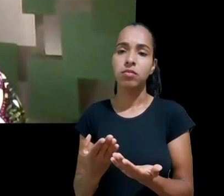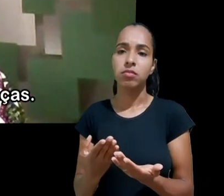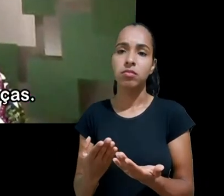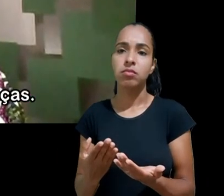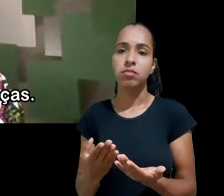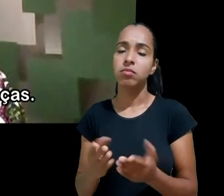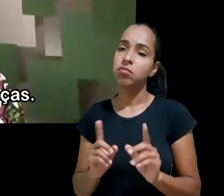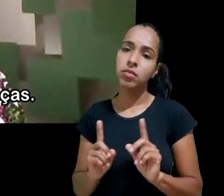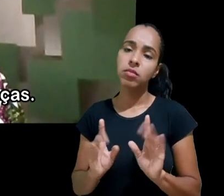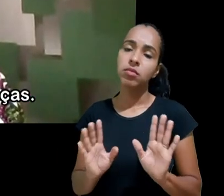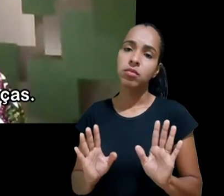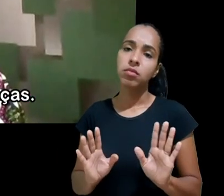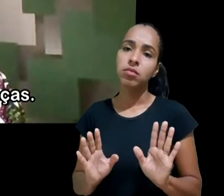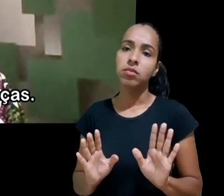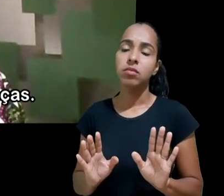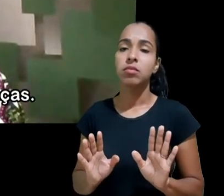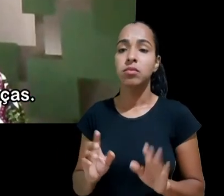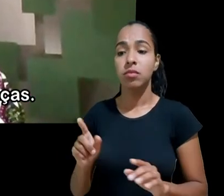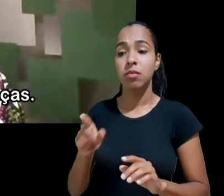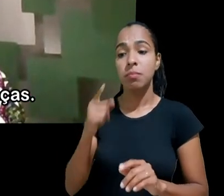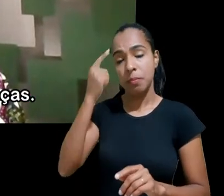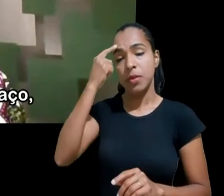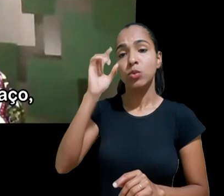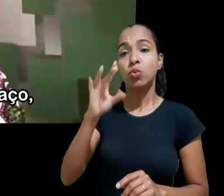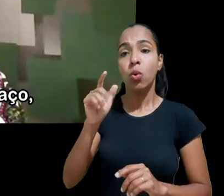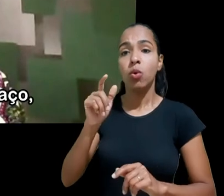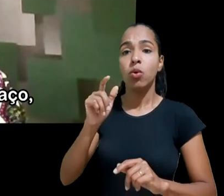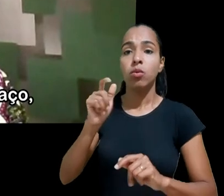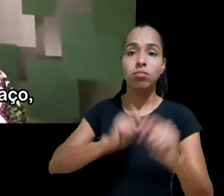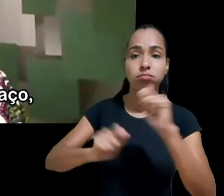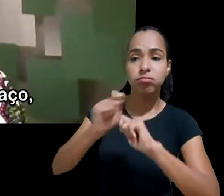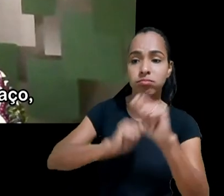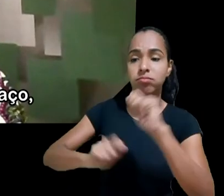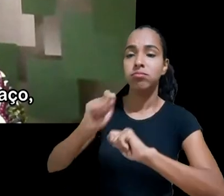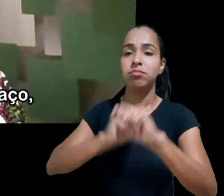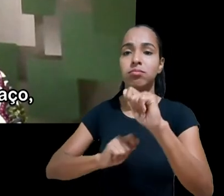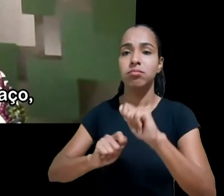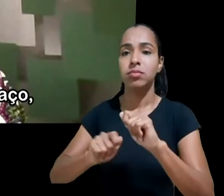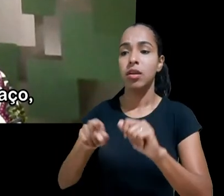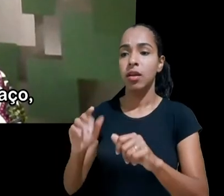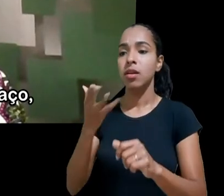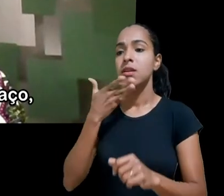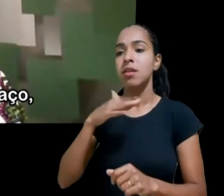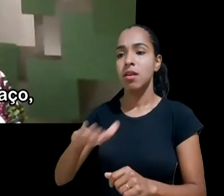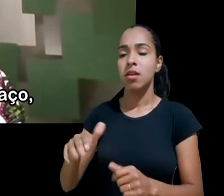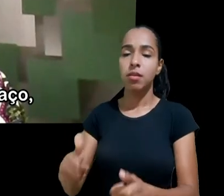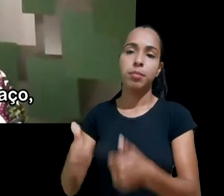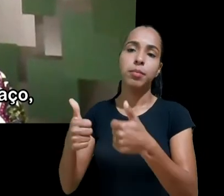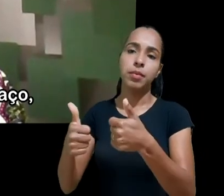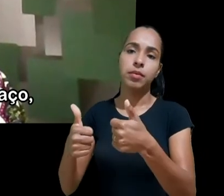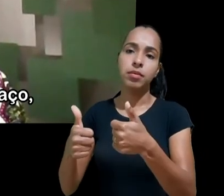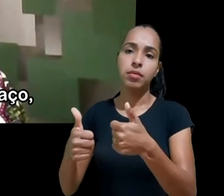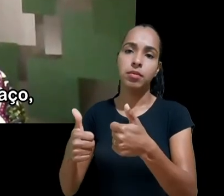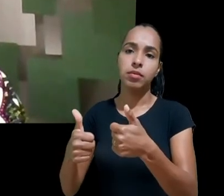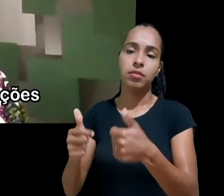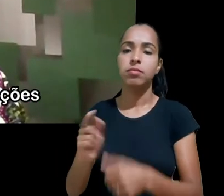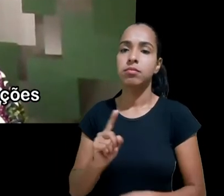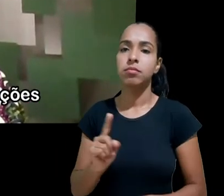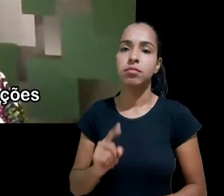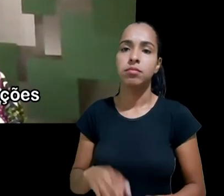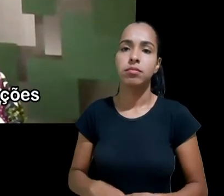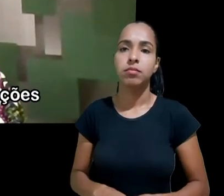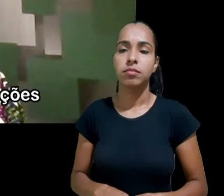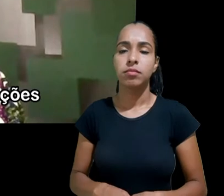lucro em relação ao bem-estar das crianças então nós como atores nesse espaço